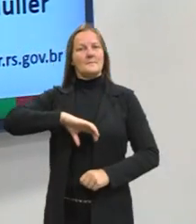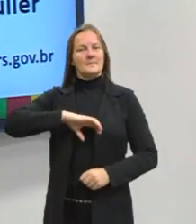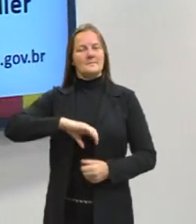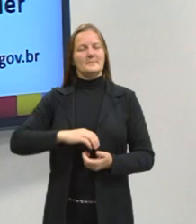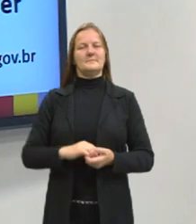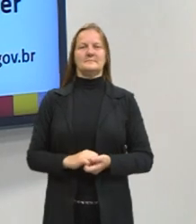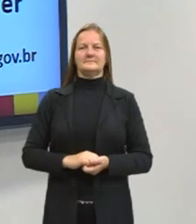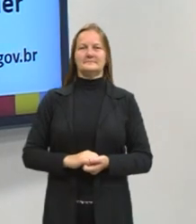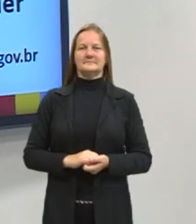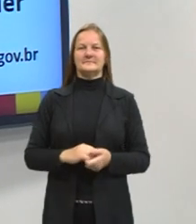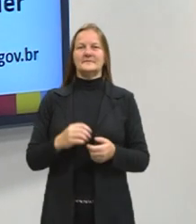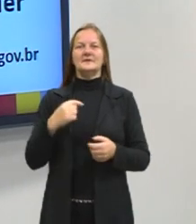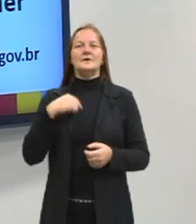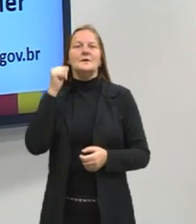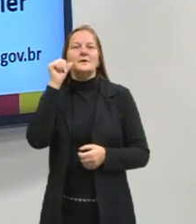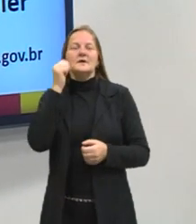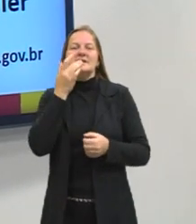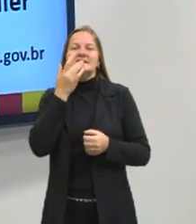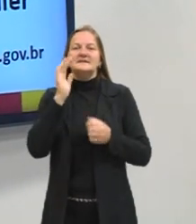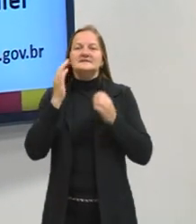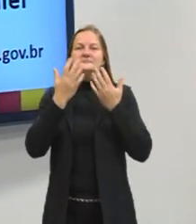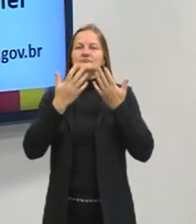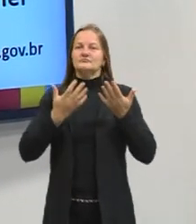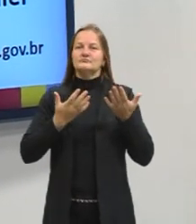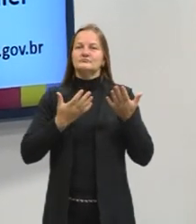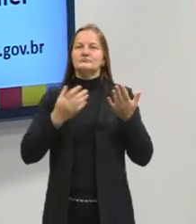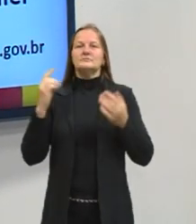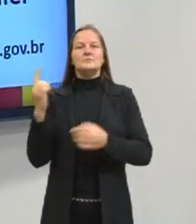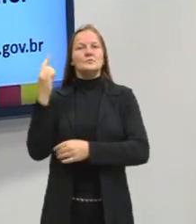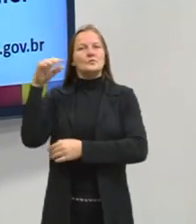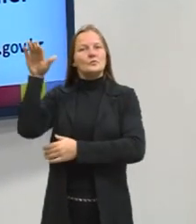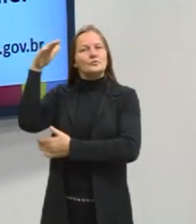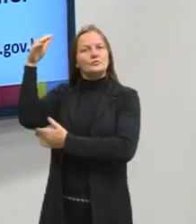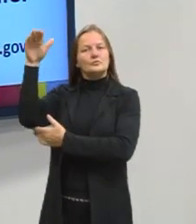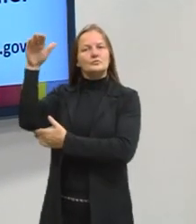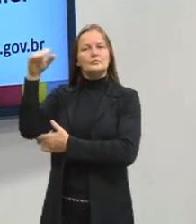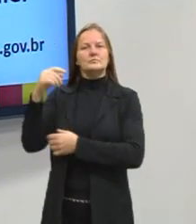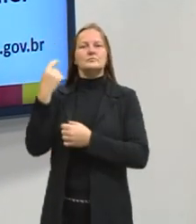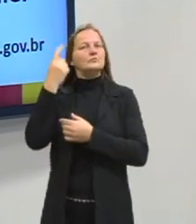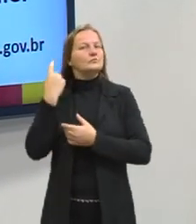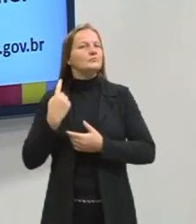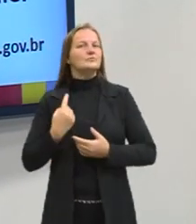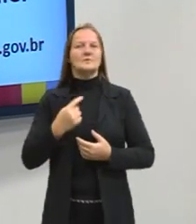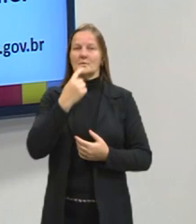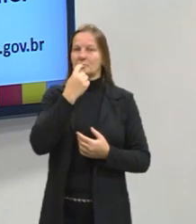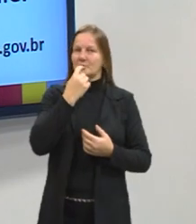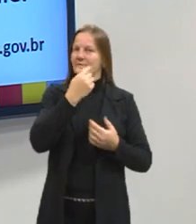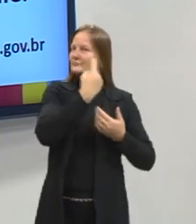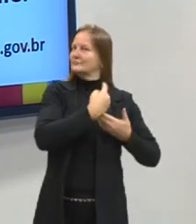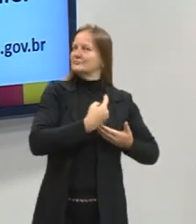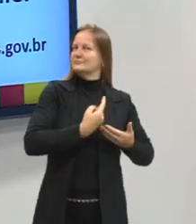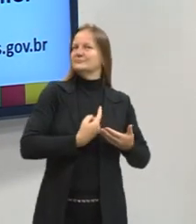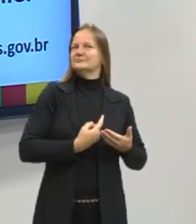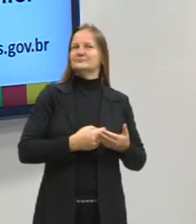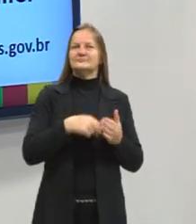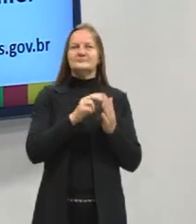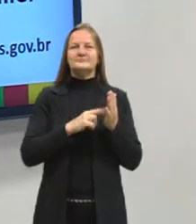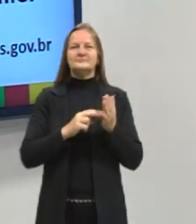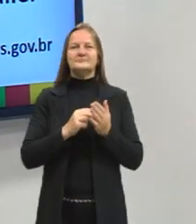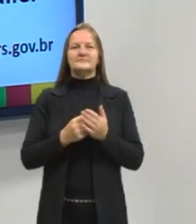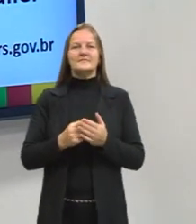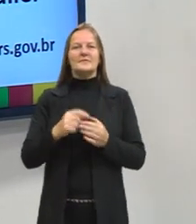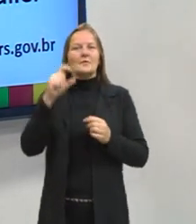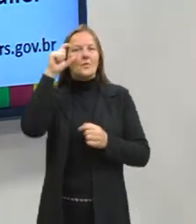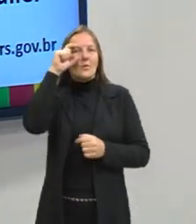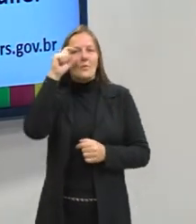portuguesa. Eu sou uma mulher branca, de estatura média, cabelos cacheados, pintados de vermelho. Os óculos, estou